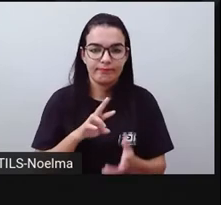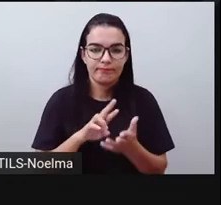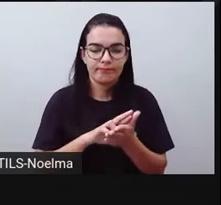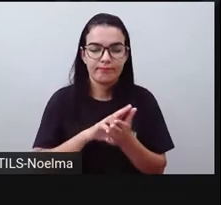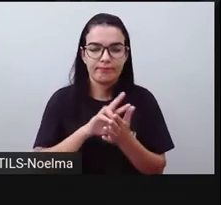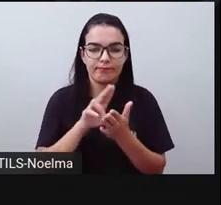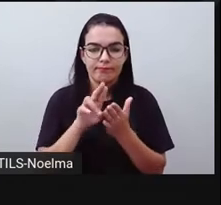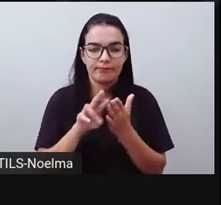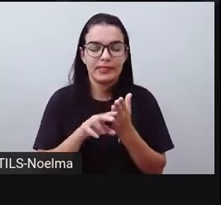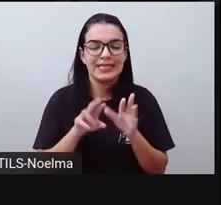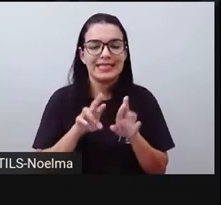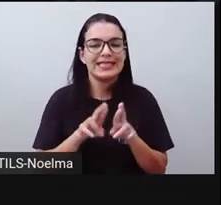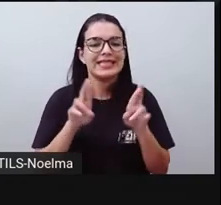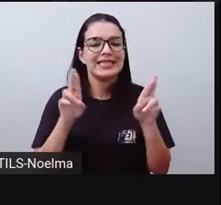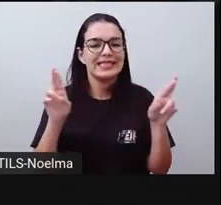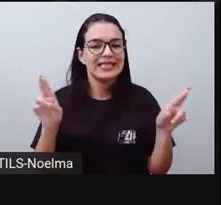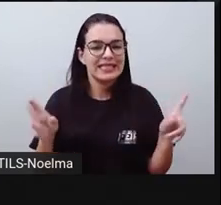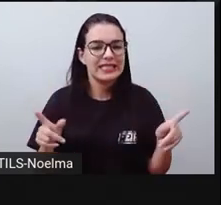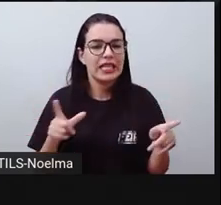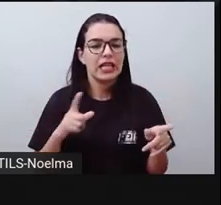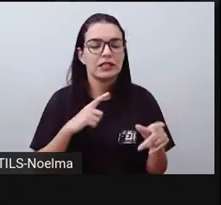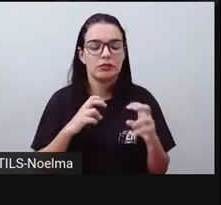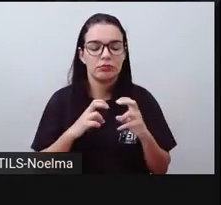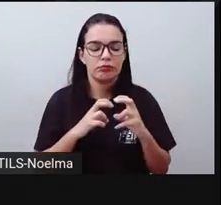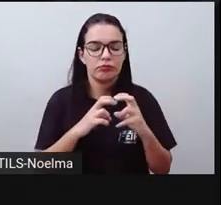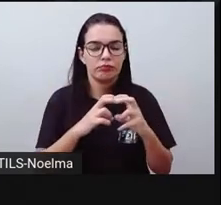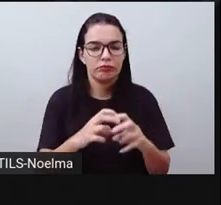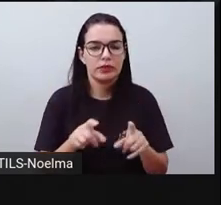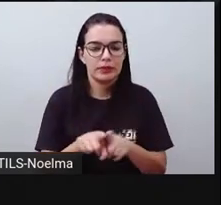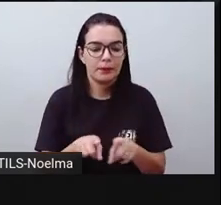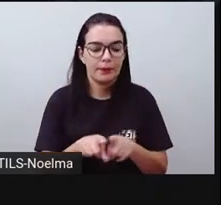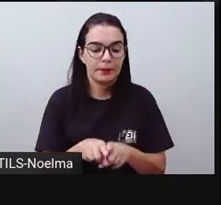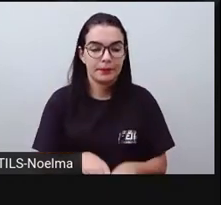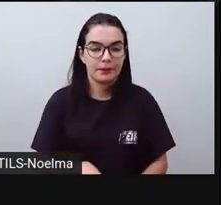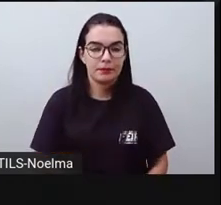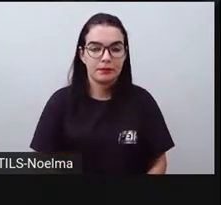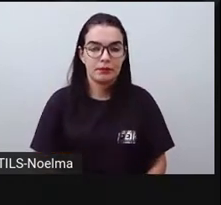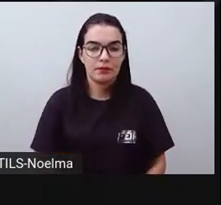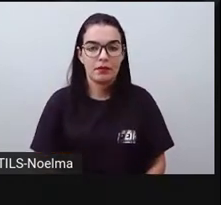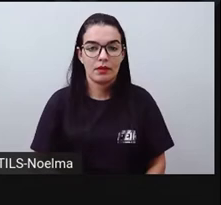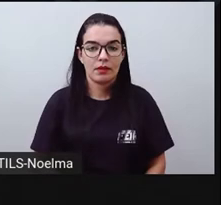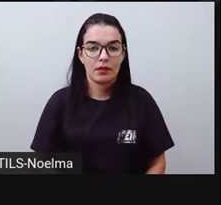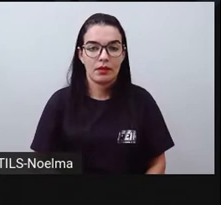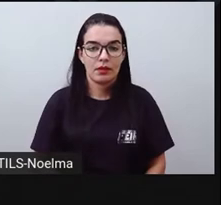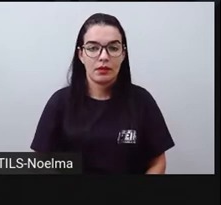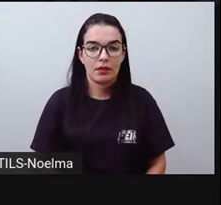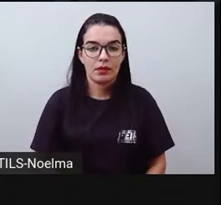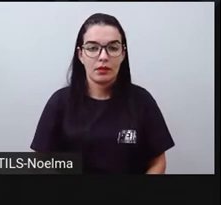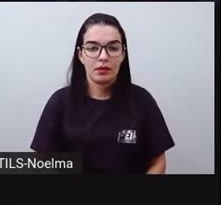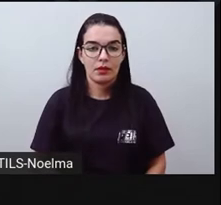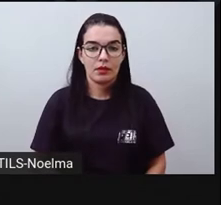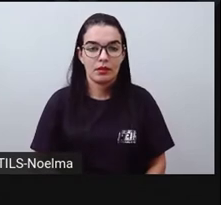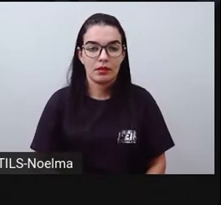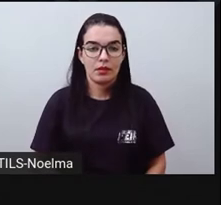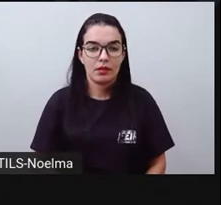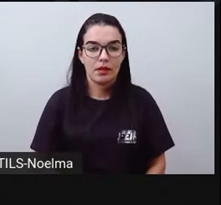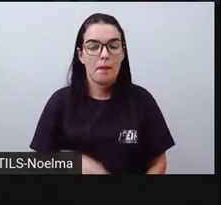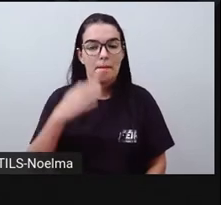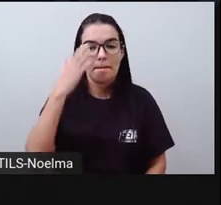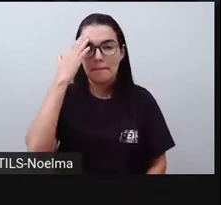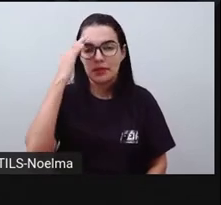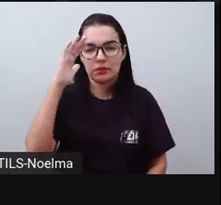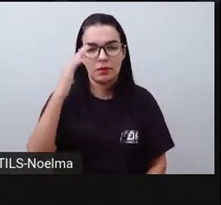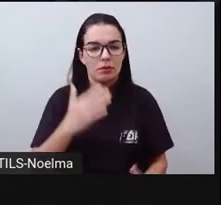relação a este tipo de transporte também, né? Quando se fala em região centro-oeste e principalmente região